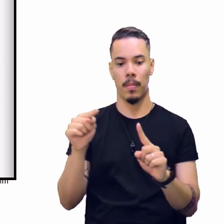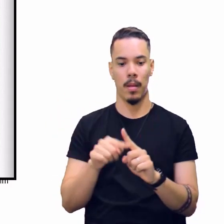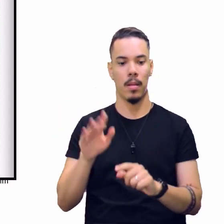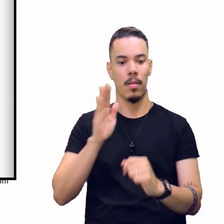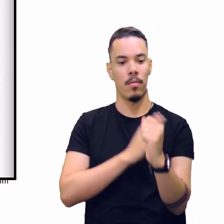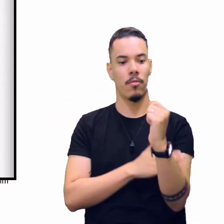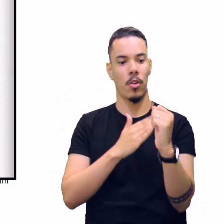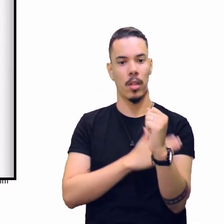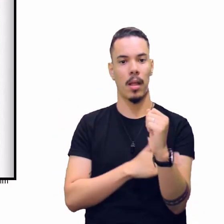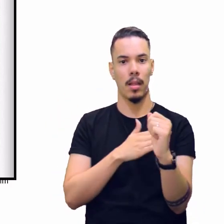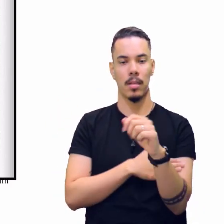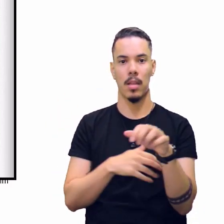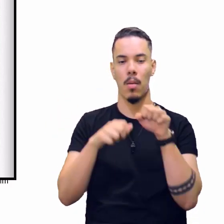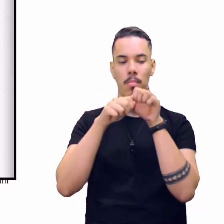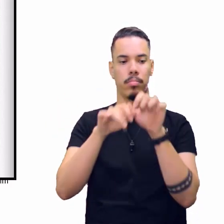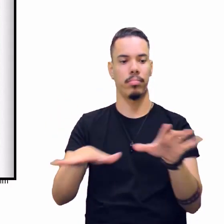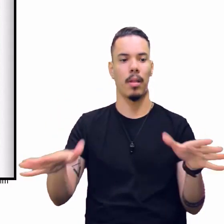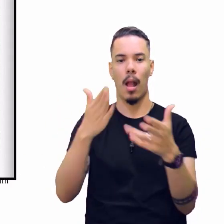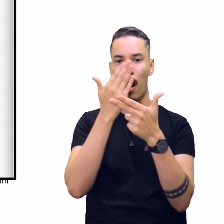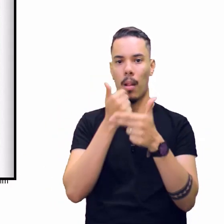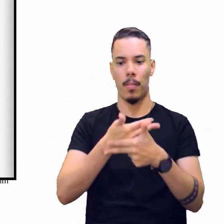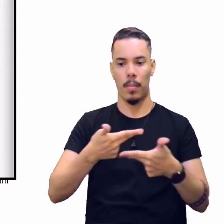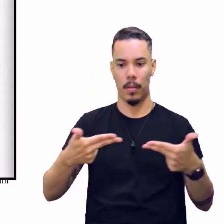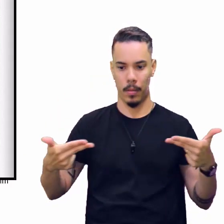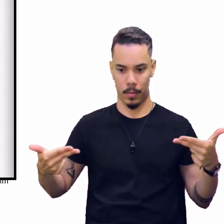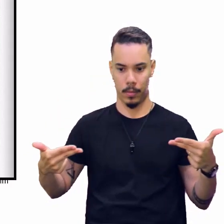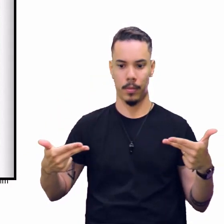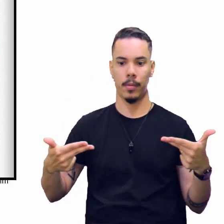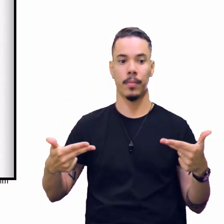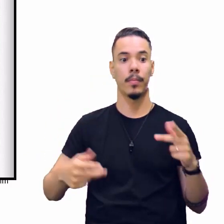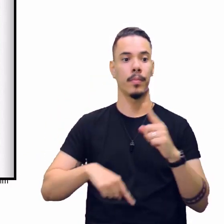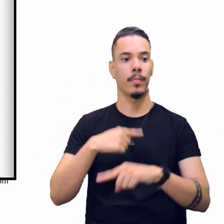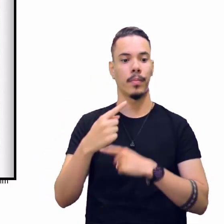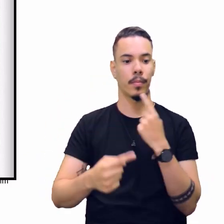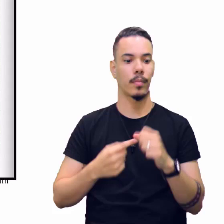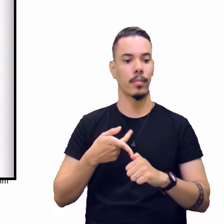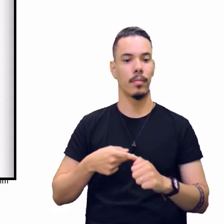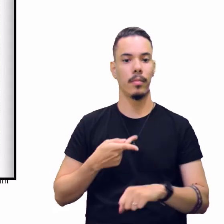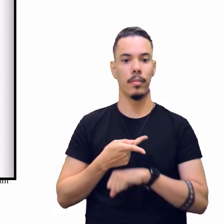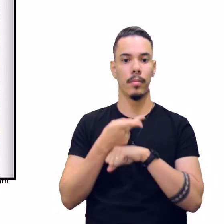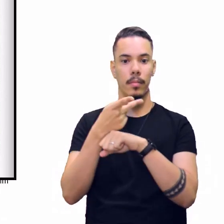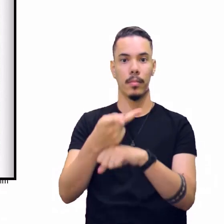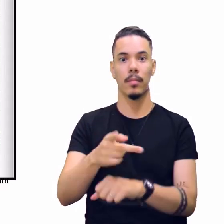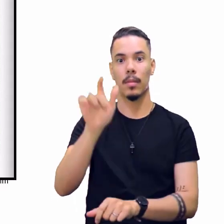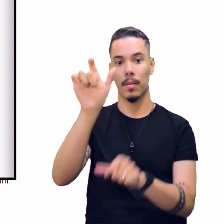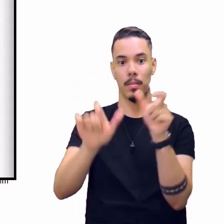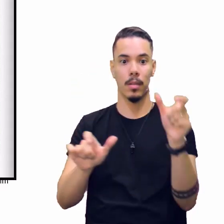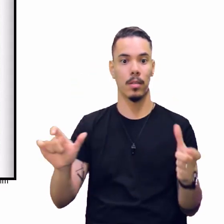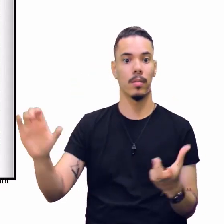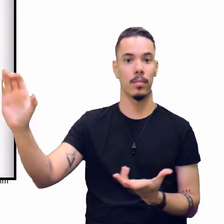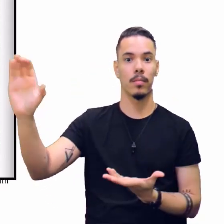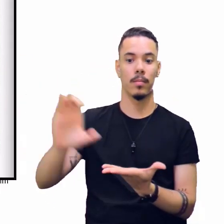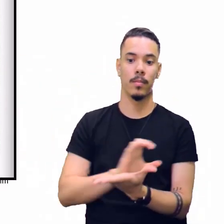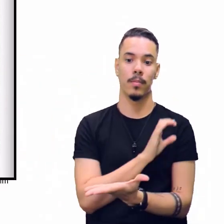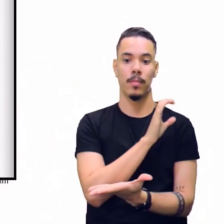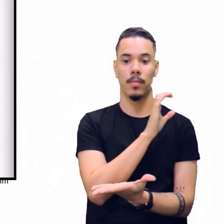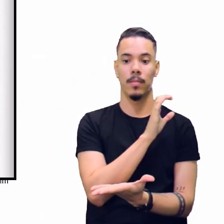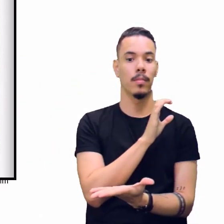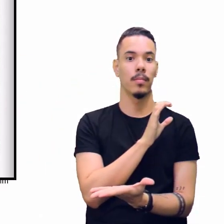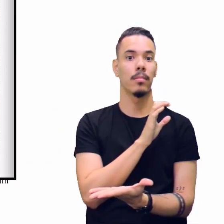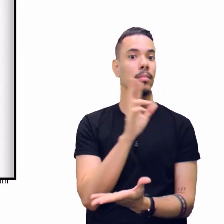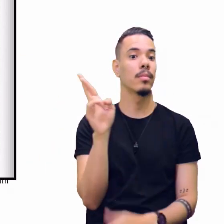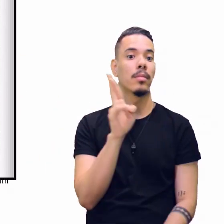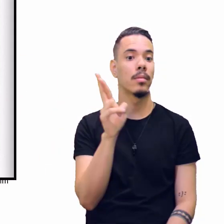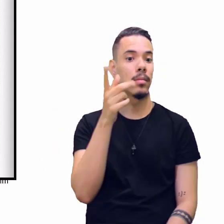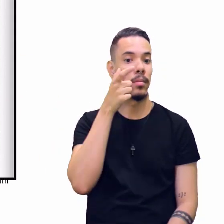produtiva de alimentos. Aí logo tem em seguida, a procura de investidores. Quem tem